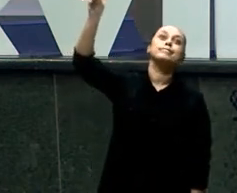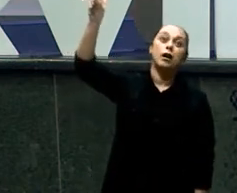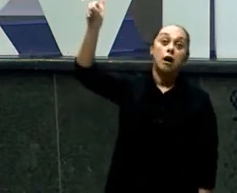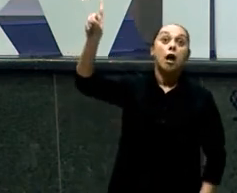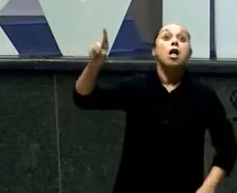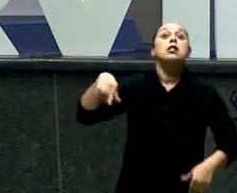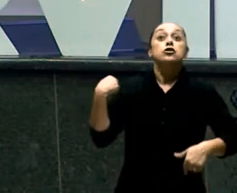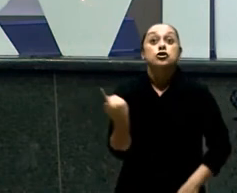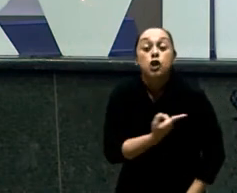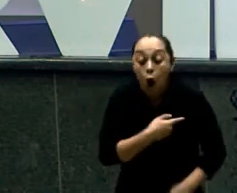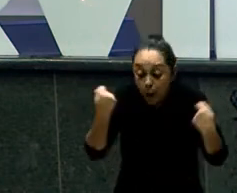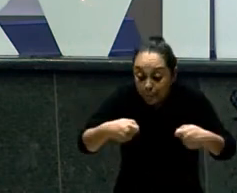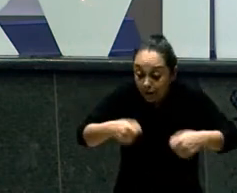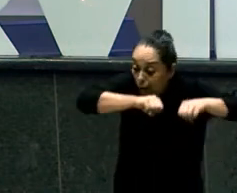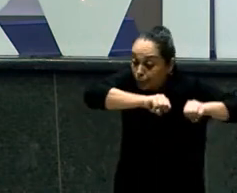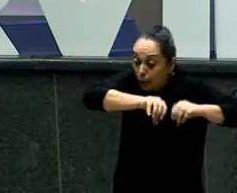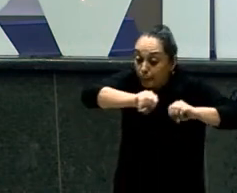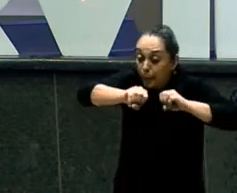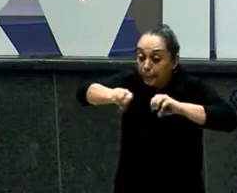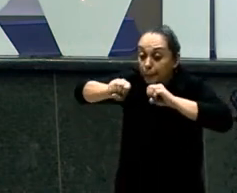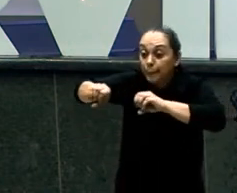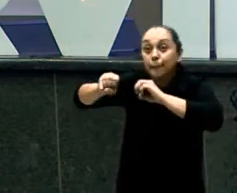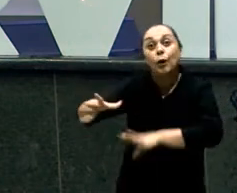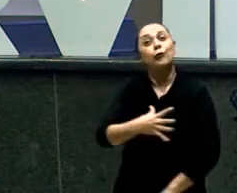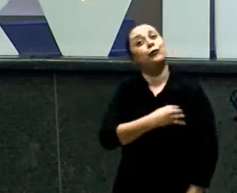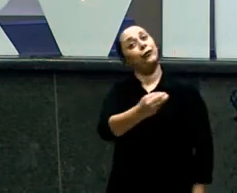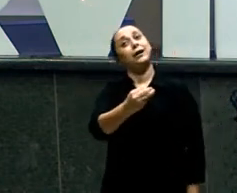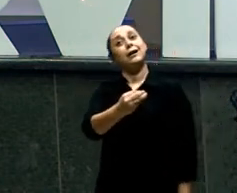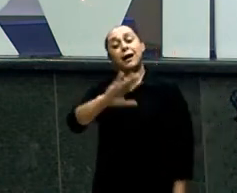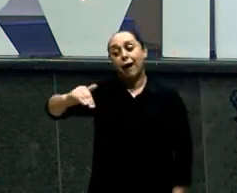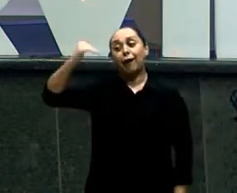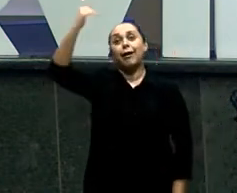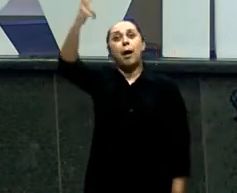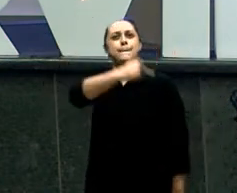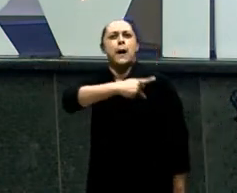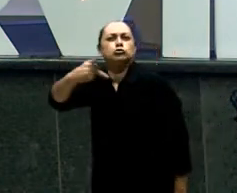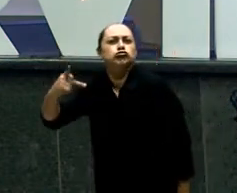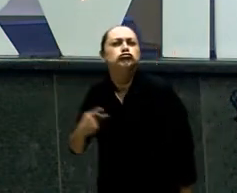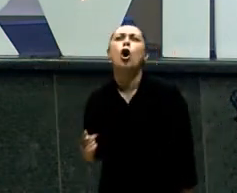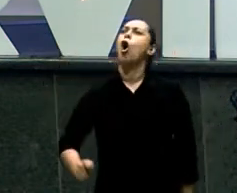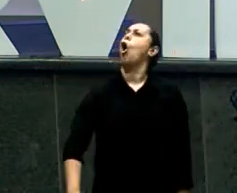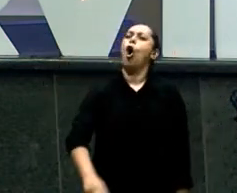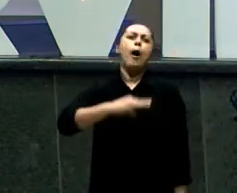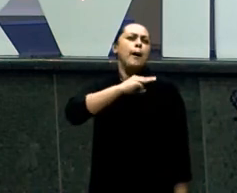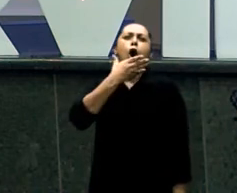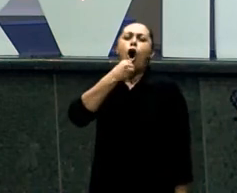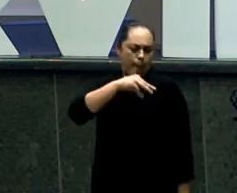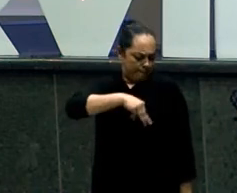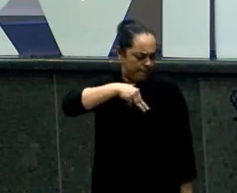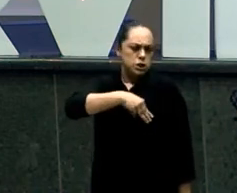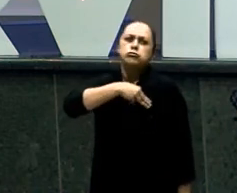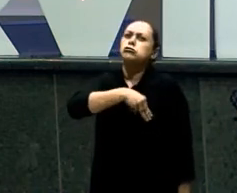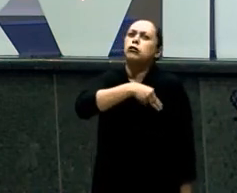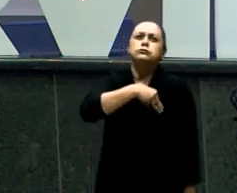criar um médico Uma médica Um doutor É criar um pastor Uma pastora Um missionário Missionária É criar alguém